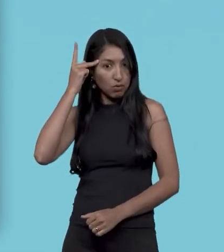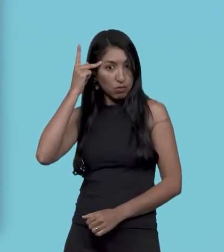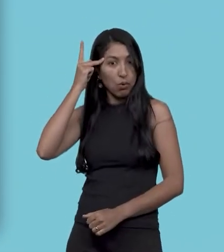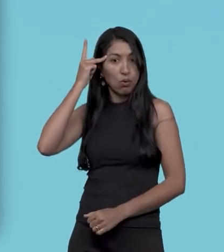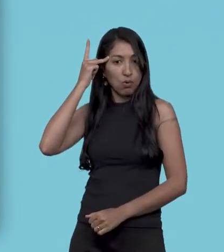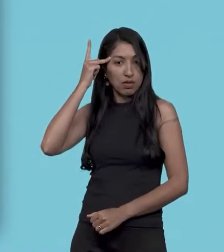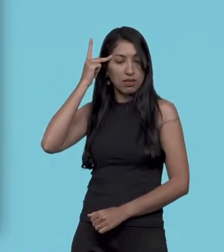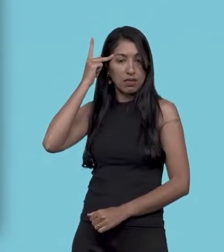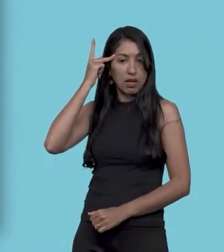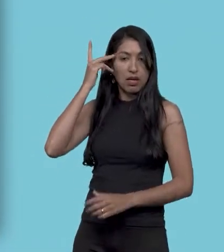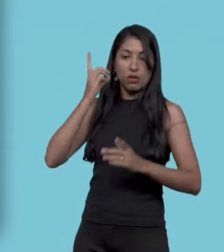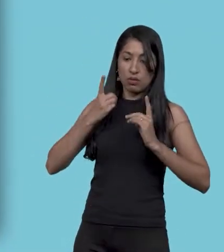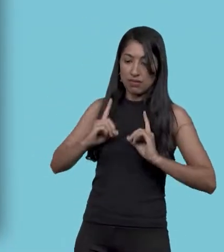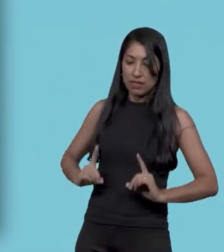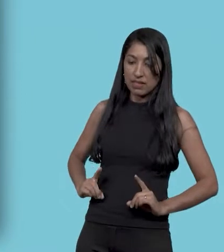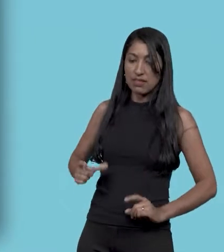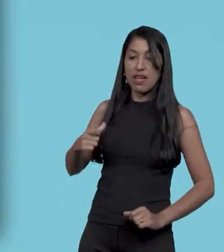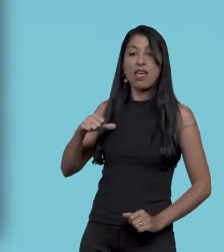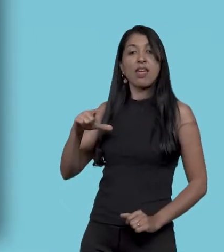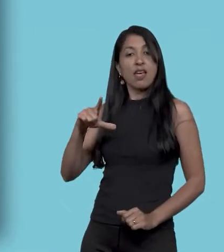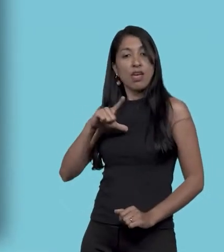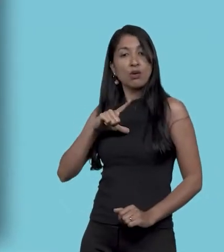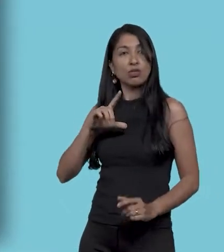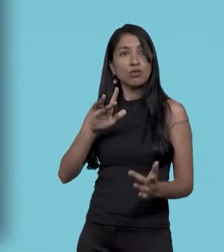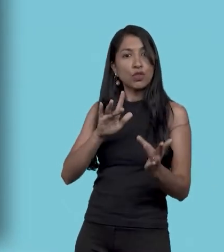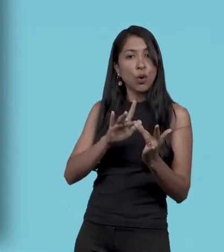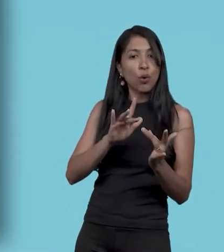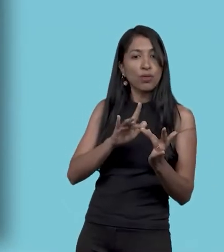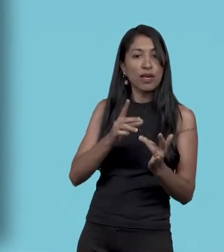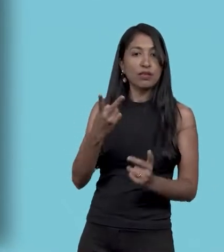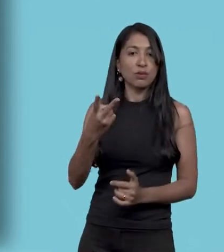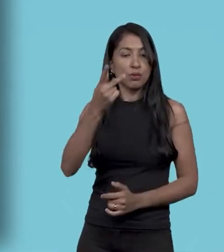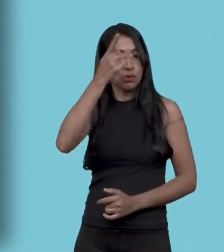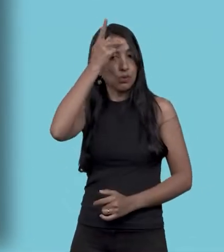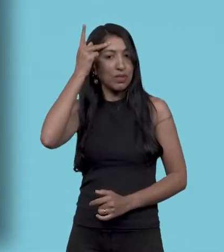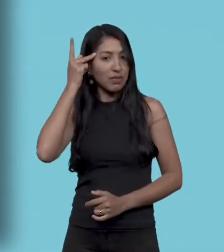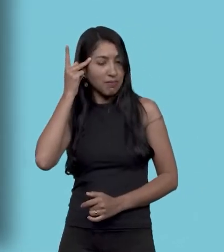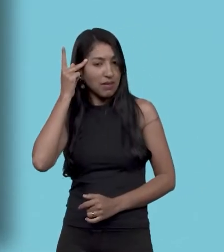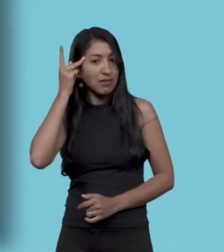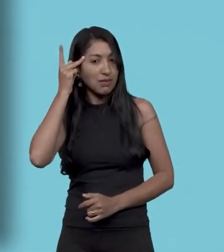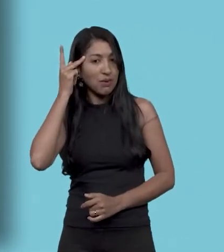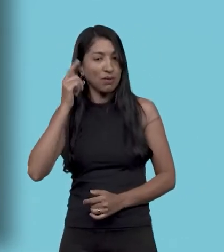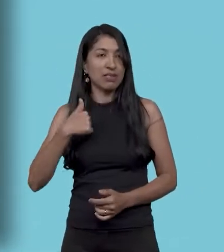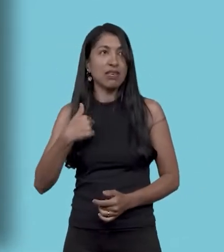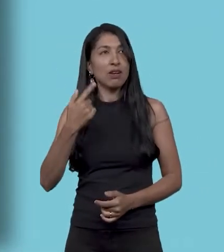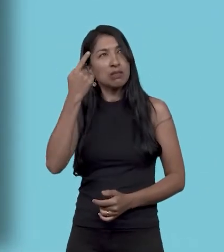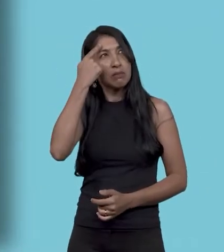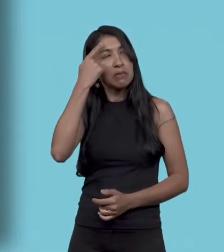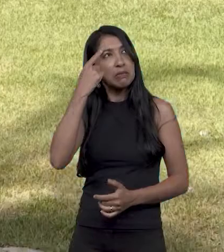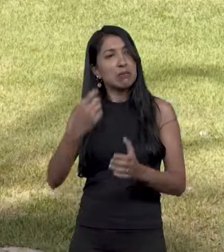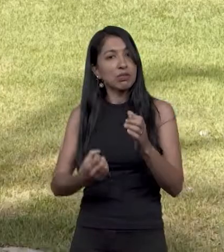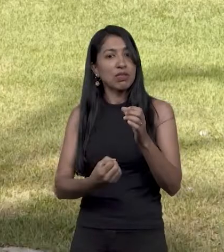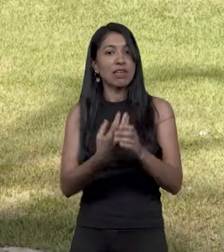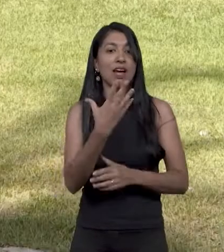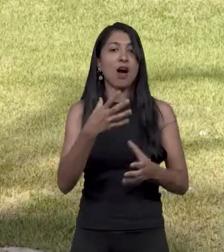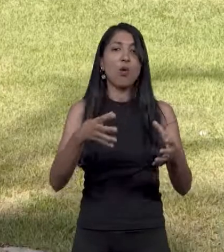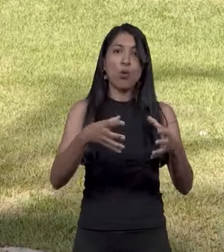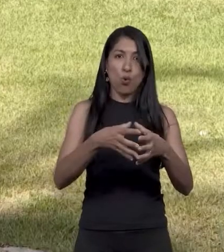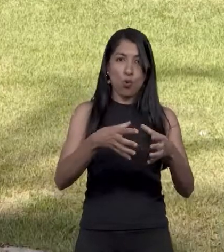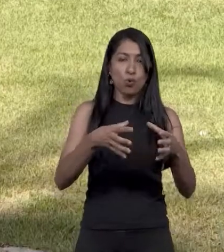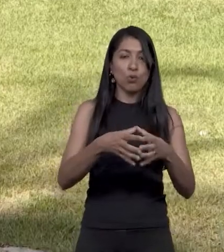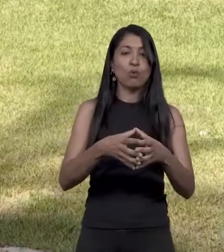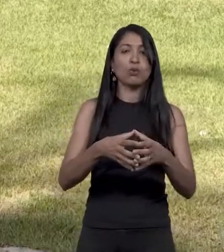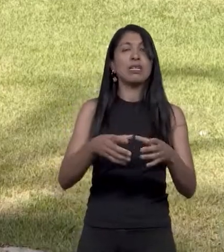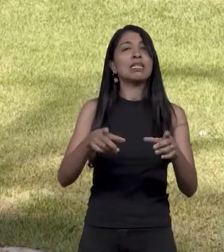eu tive o contato de outras duas meninas que acabaram virando as parceiras. Aí pensamos em fundar um coletivo de mulheres com deficiência, onde também já